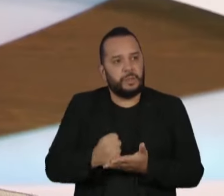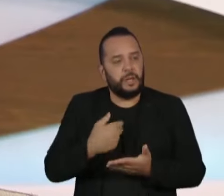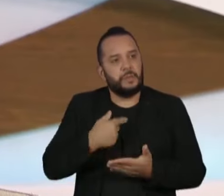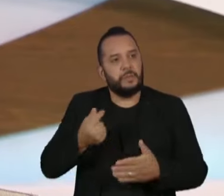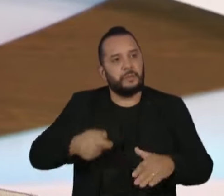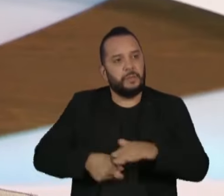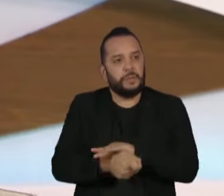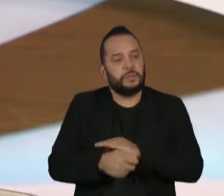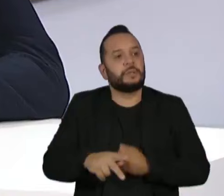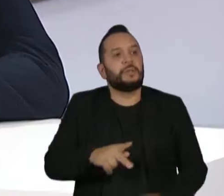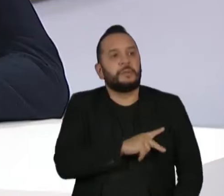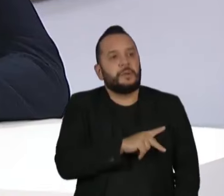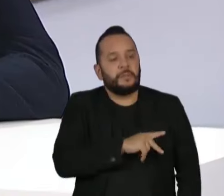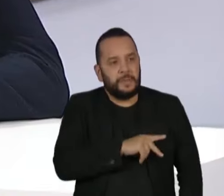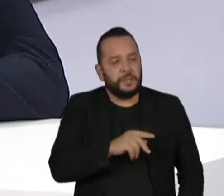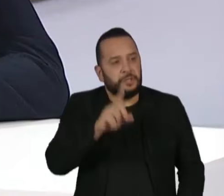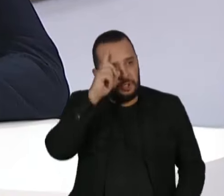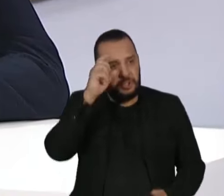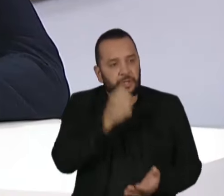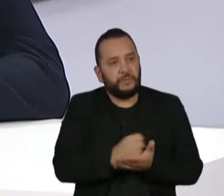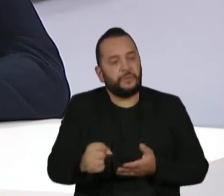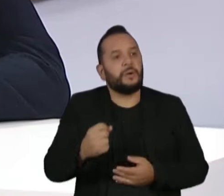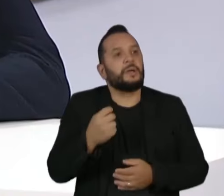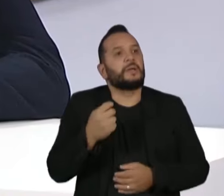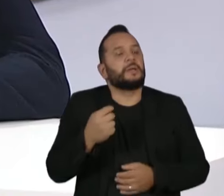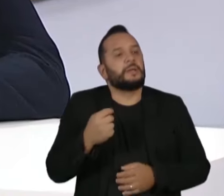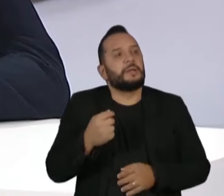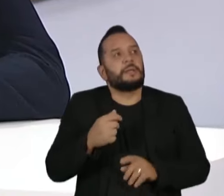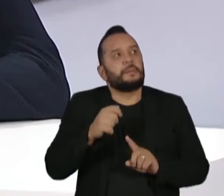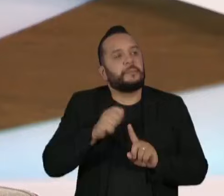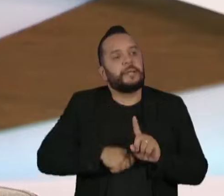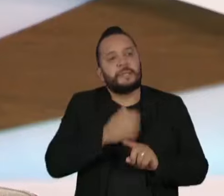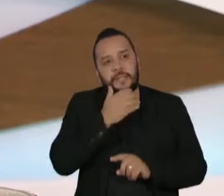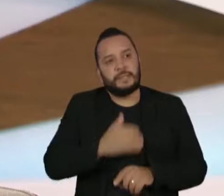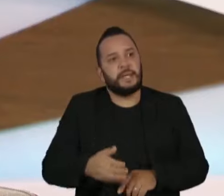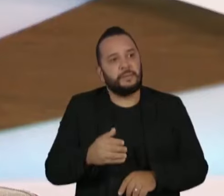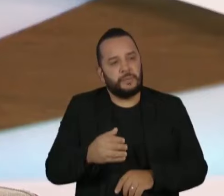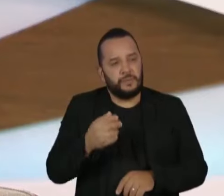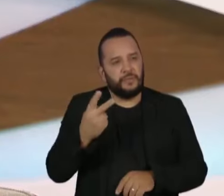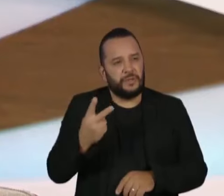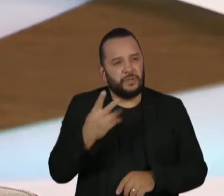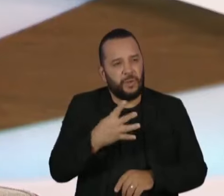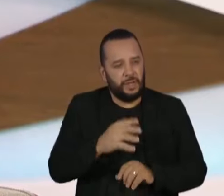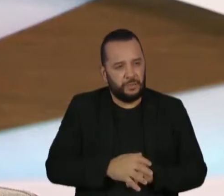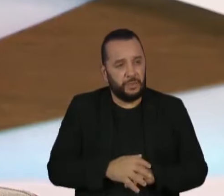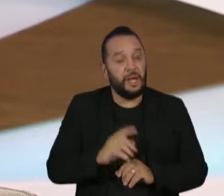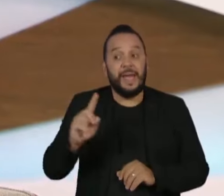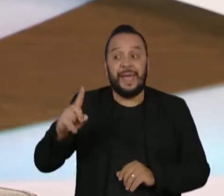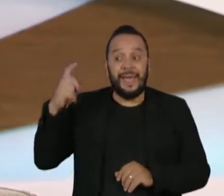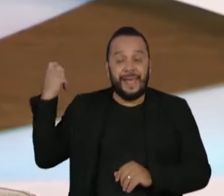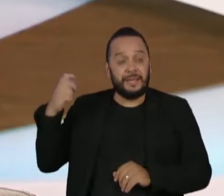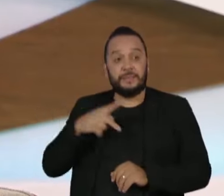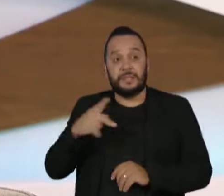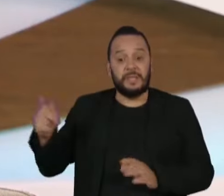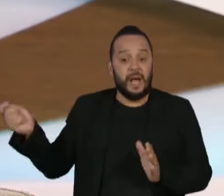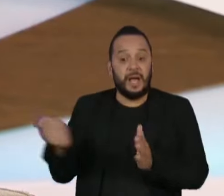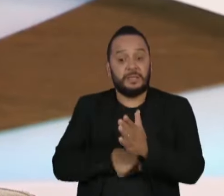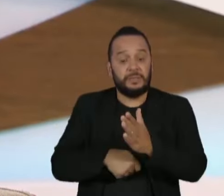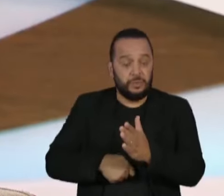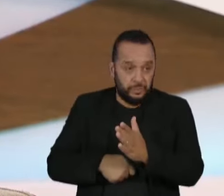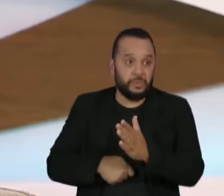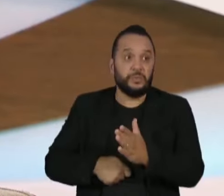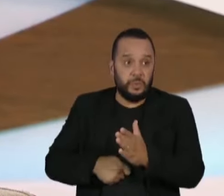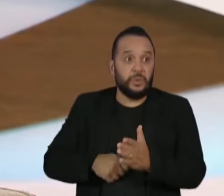vence em dezembro, agora, de 24. Quem assinou esse contrato foi o ex-presidente Maurício Gagliotti. Quando ele assinou esse